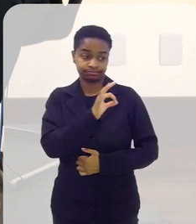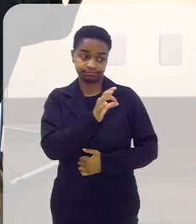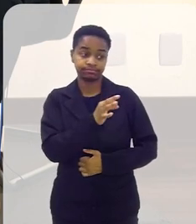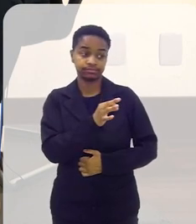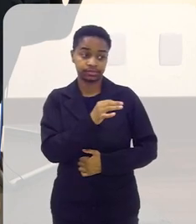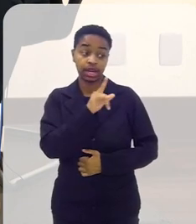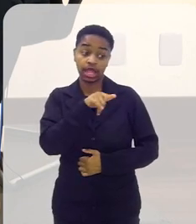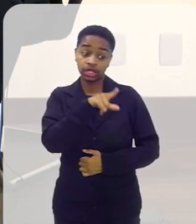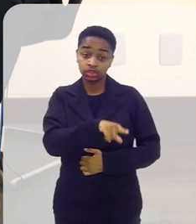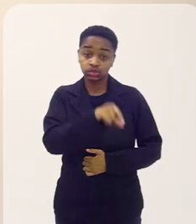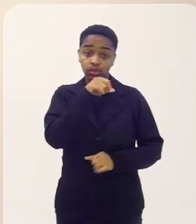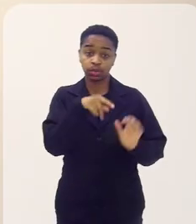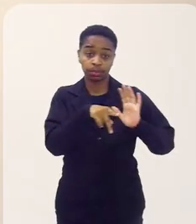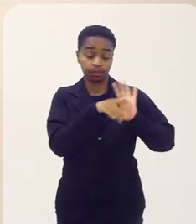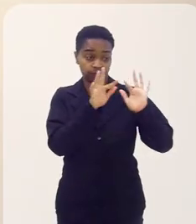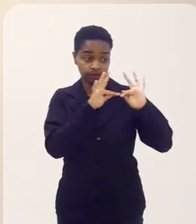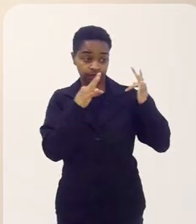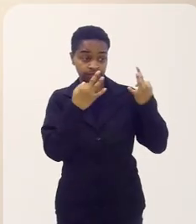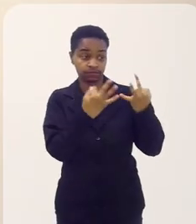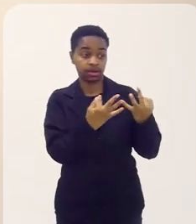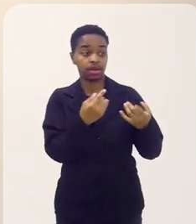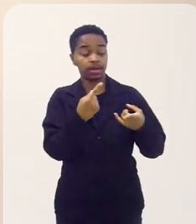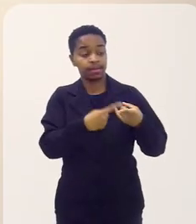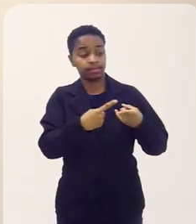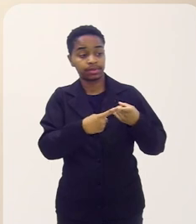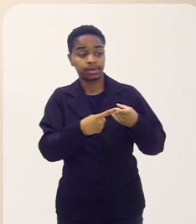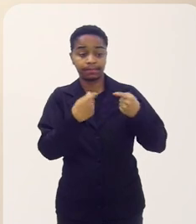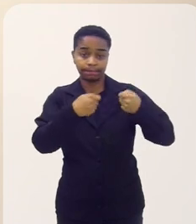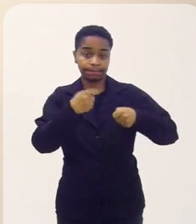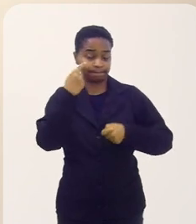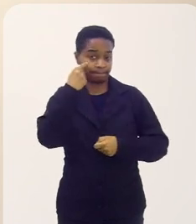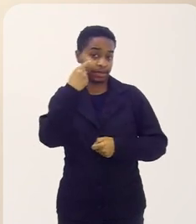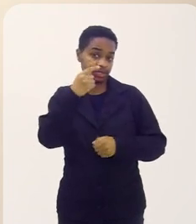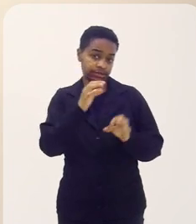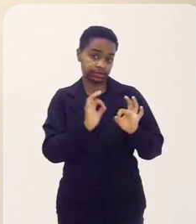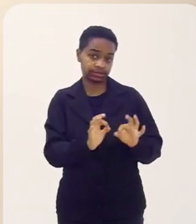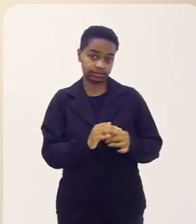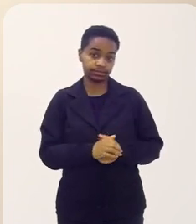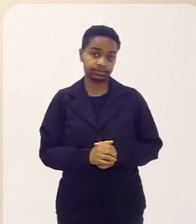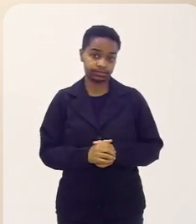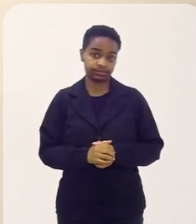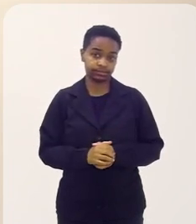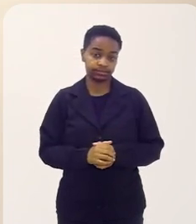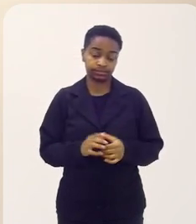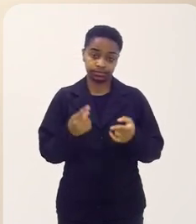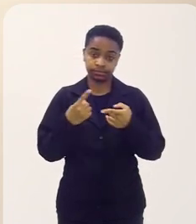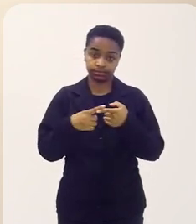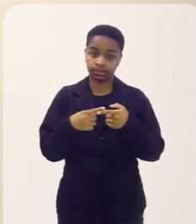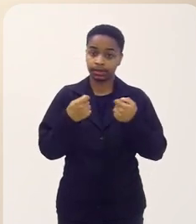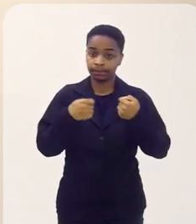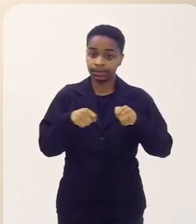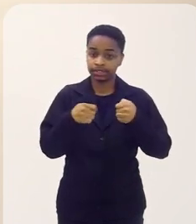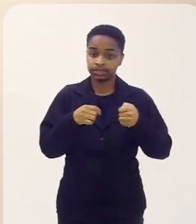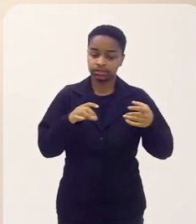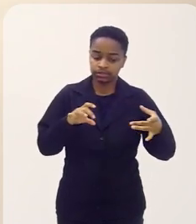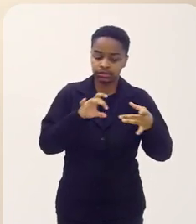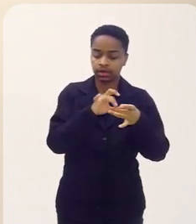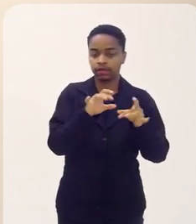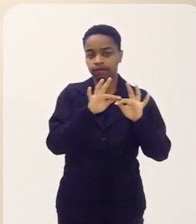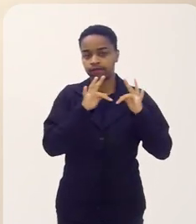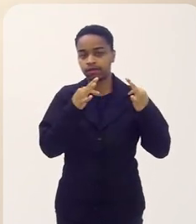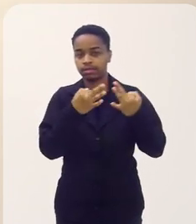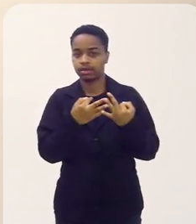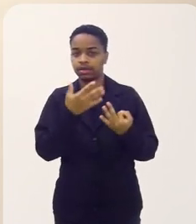é é uma escolha dos pais que é uma questão a ser repensada né realmente devemos a proximidade da